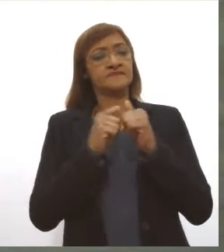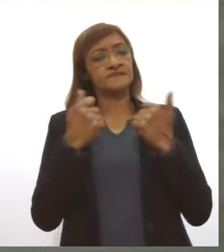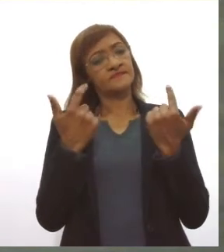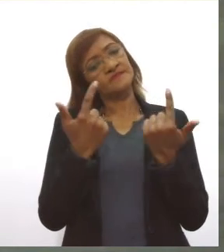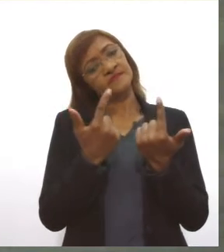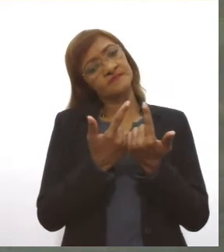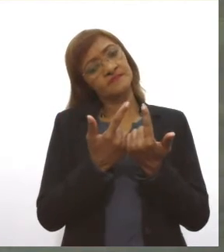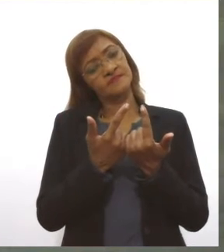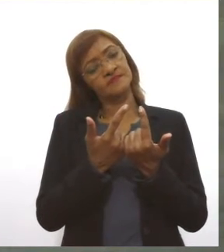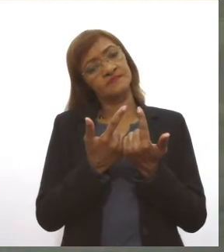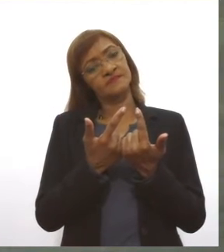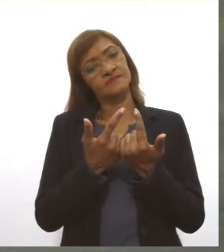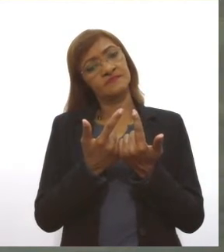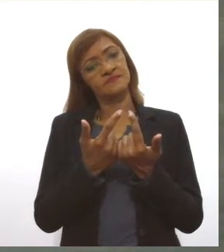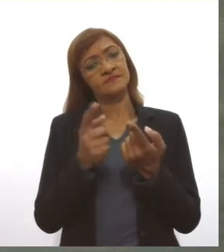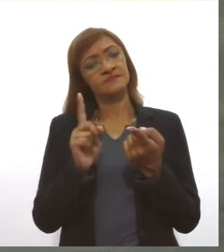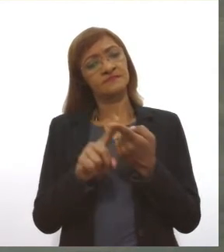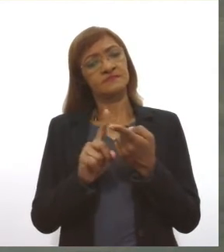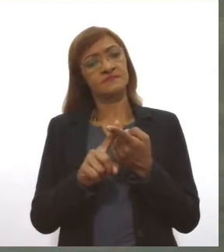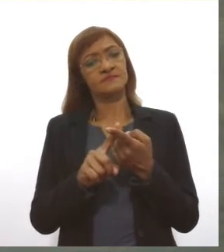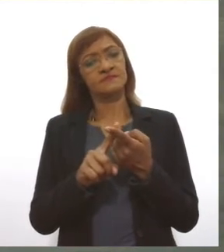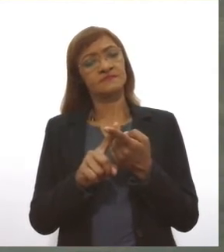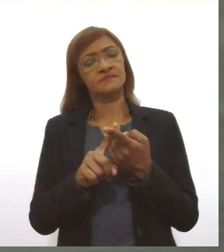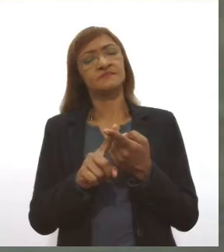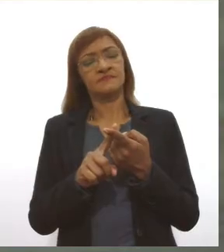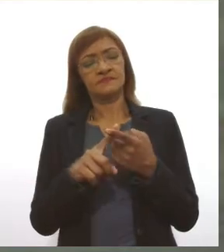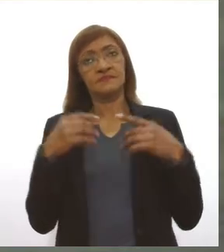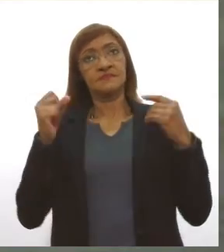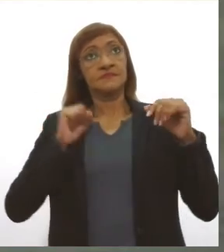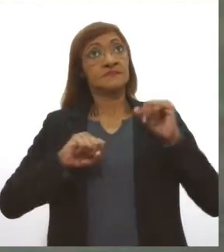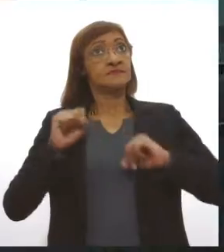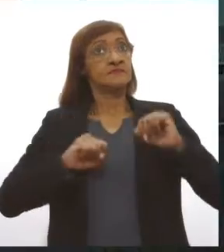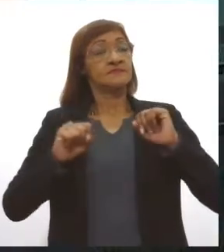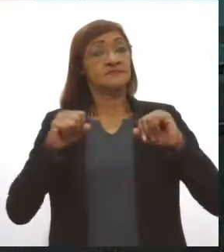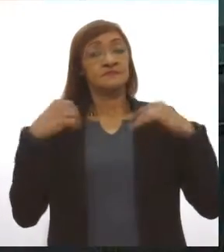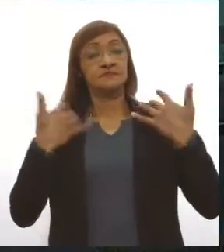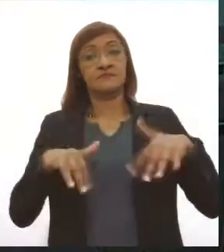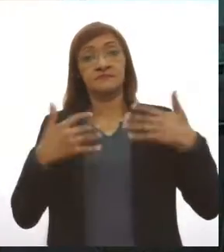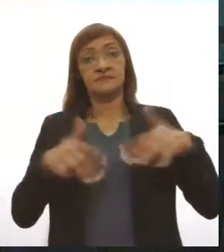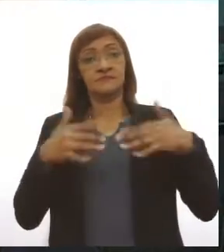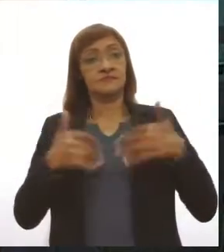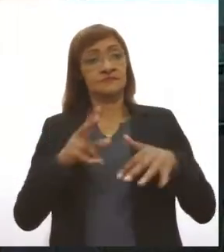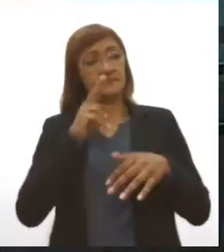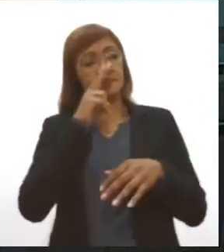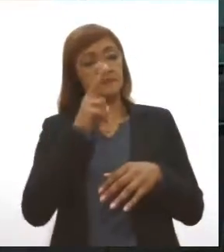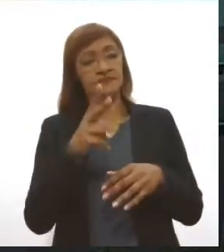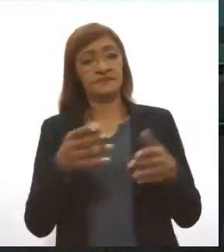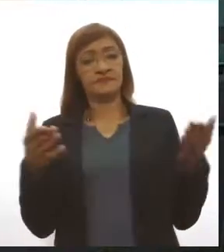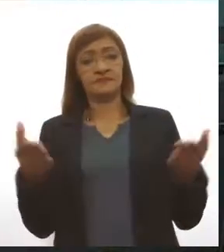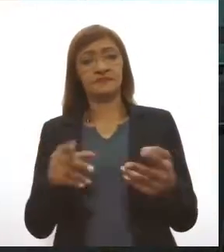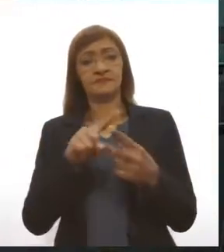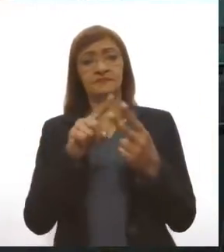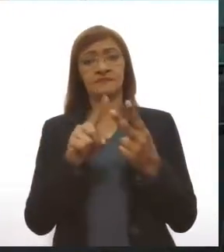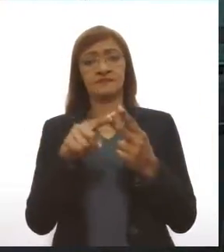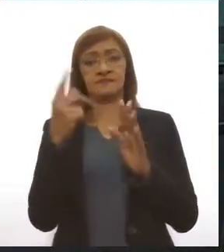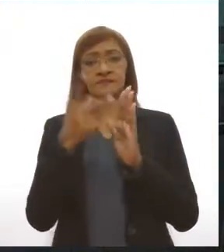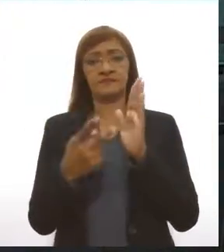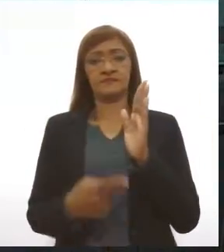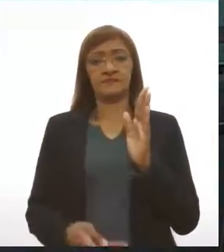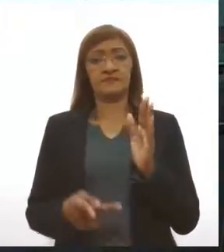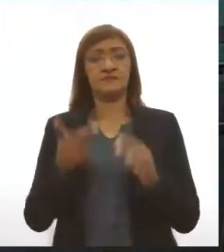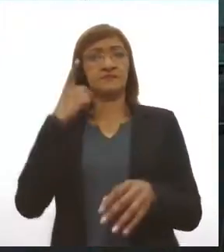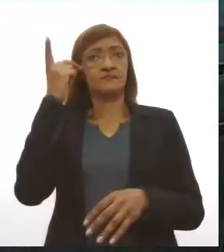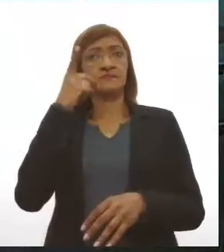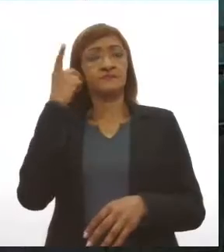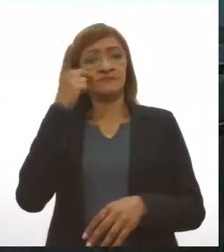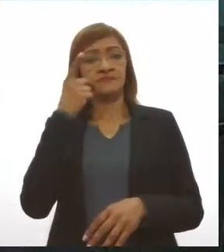a expectativa está sendo muito grande para essa votação. É, inclusive hoje tem duas votações de projeto de resolução de autoria do deputado Geórgio